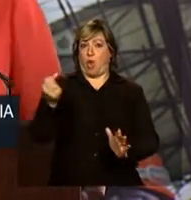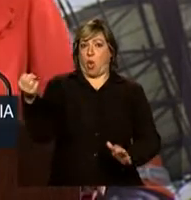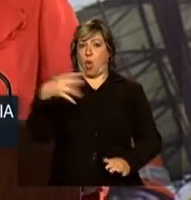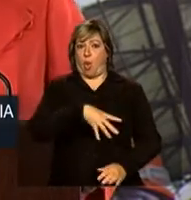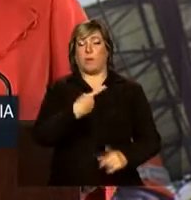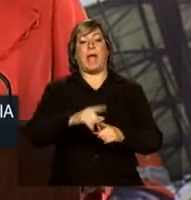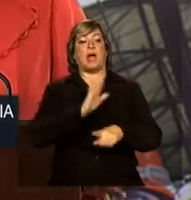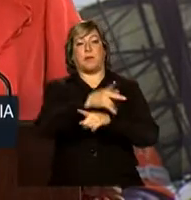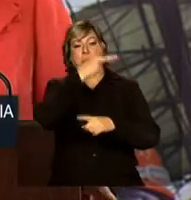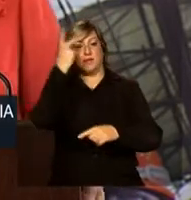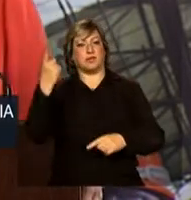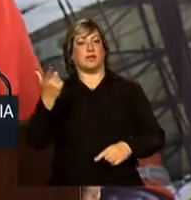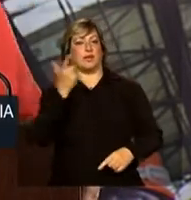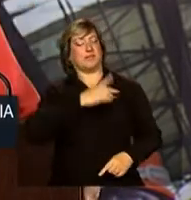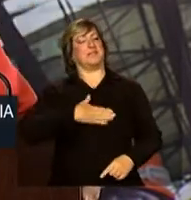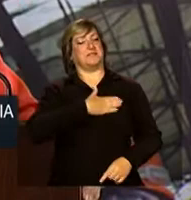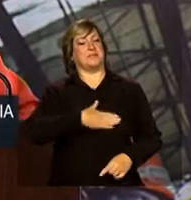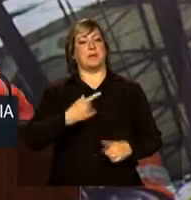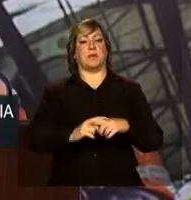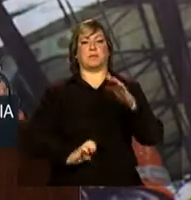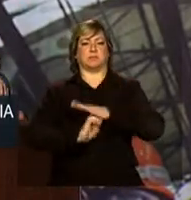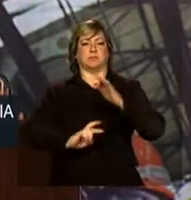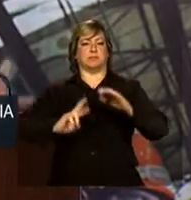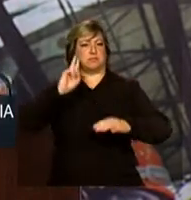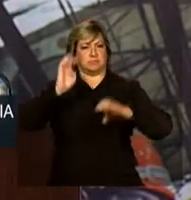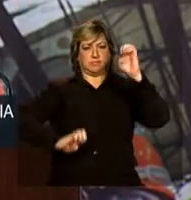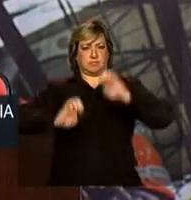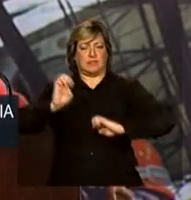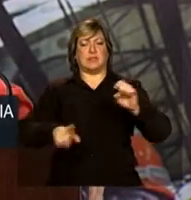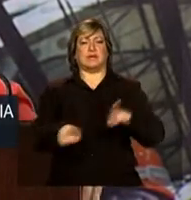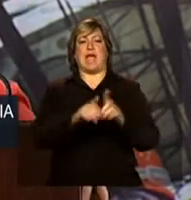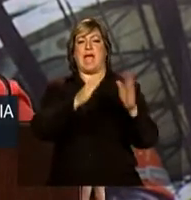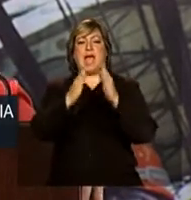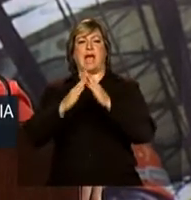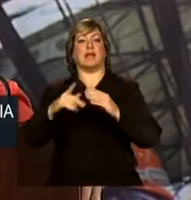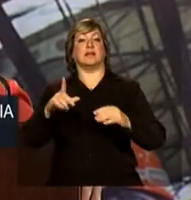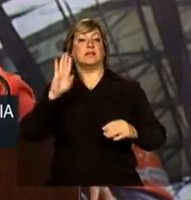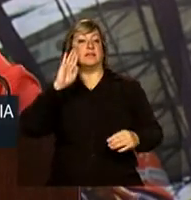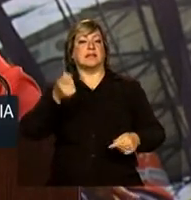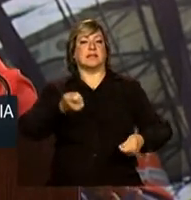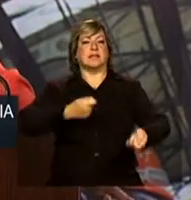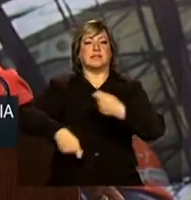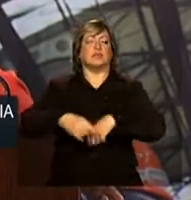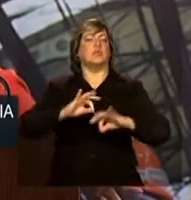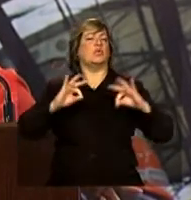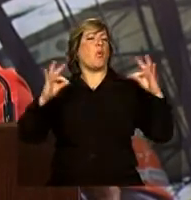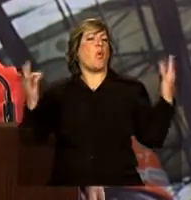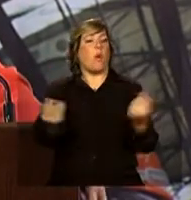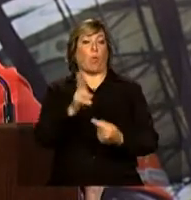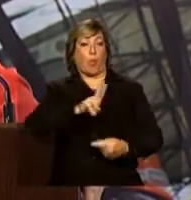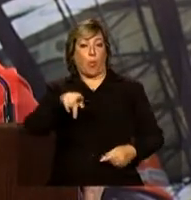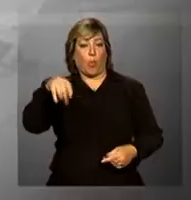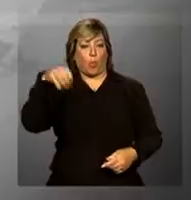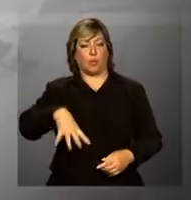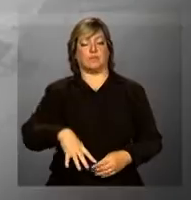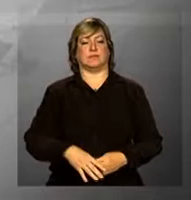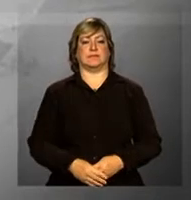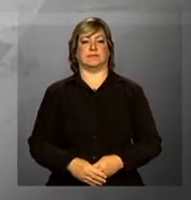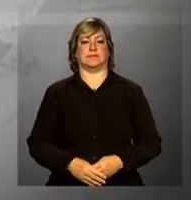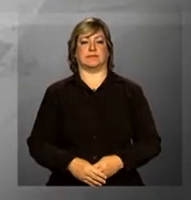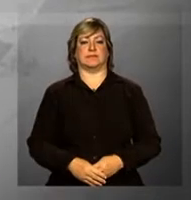tanto consumidores quanto empresários, trabalhadores, mas, sobretudo, a todos os consumidores, sem exceção.